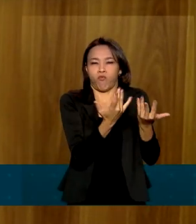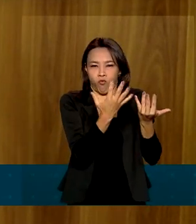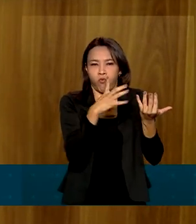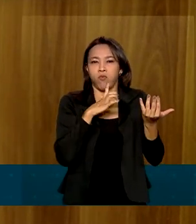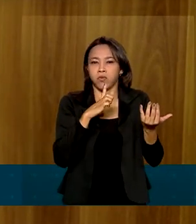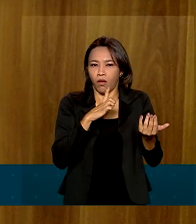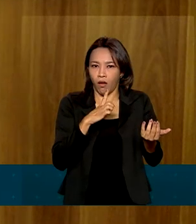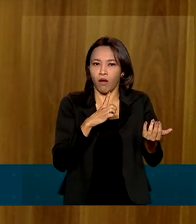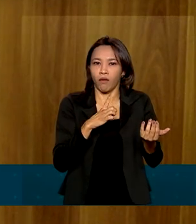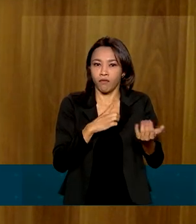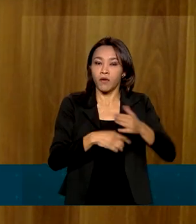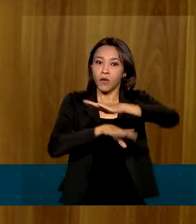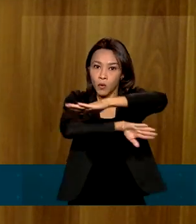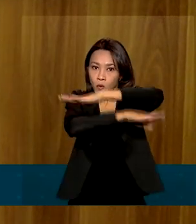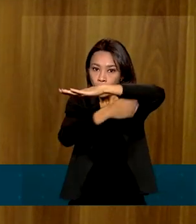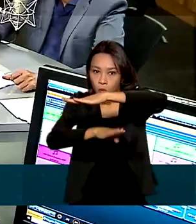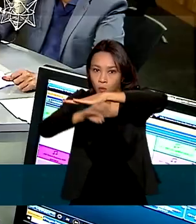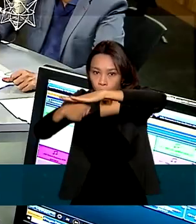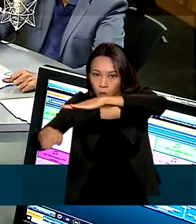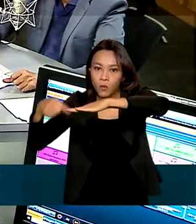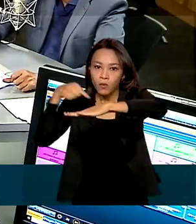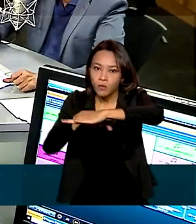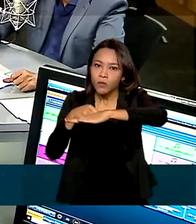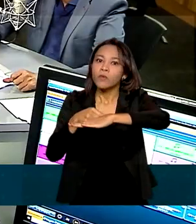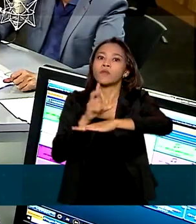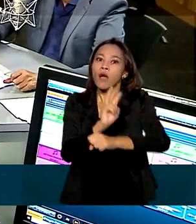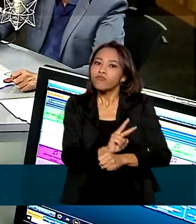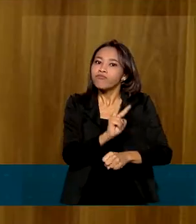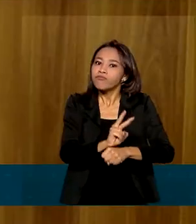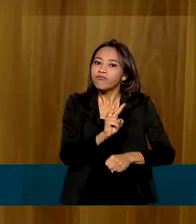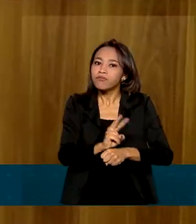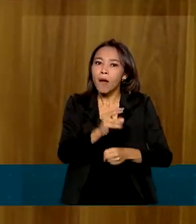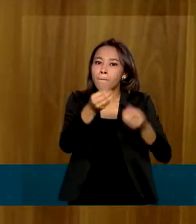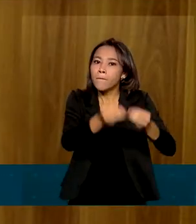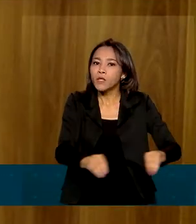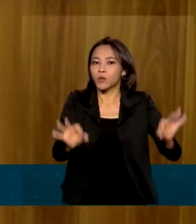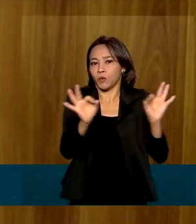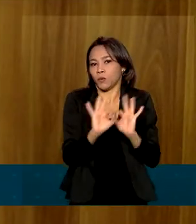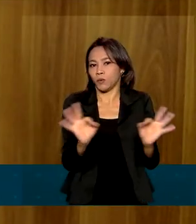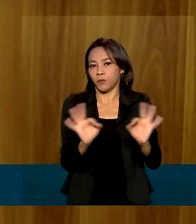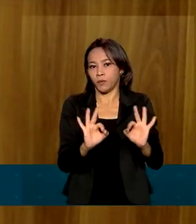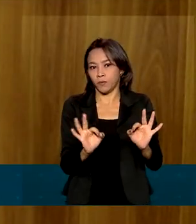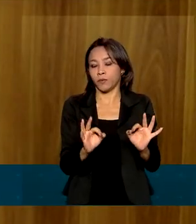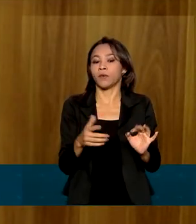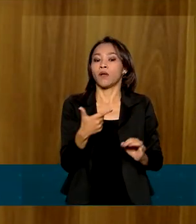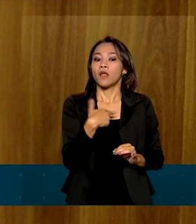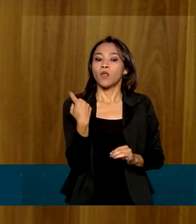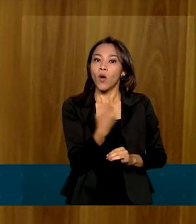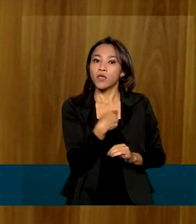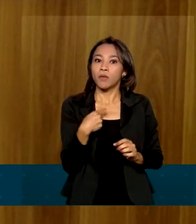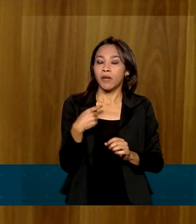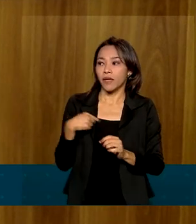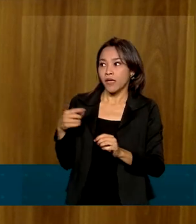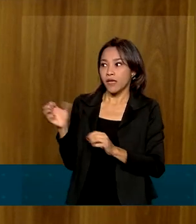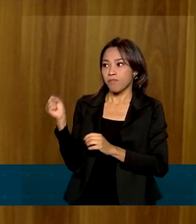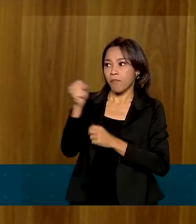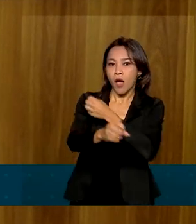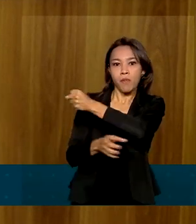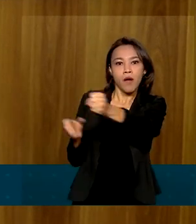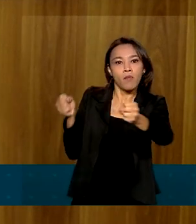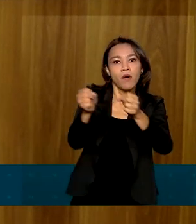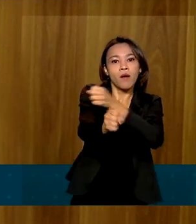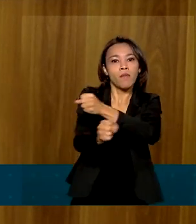da Cinemateca está preservado e não sofreu nenhum tipo de dano. Há uma parceria com a Cinemateca em andamento para pegar alguns servidores da Ancine para fazer esse processo de